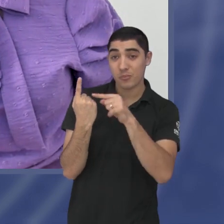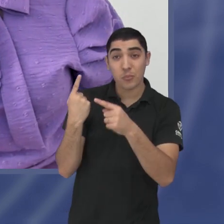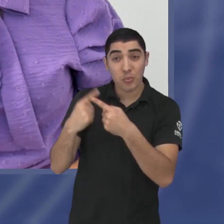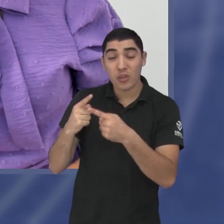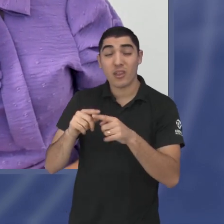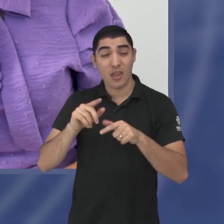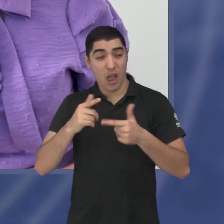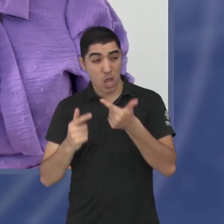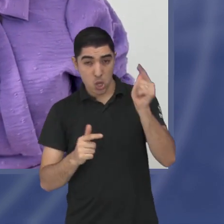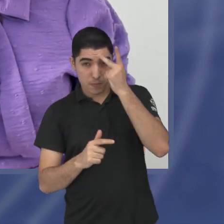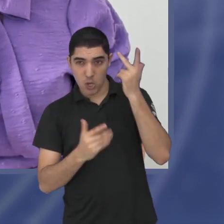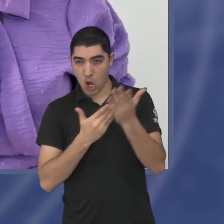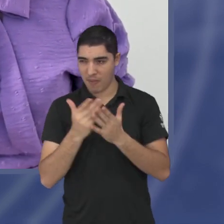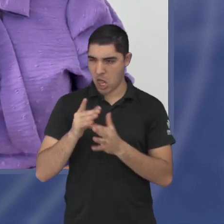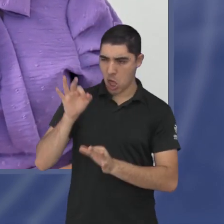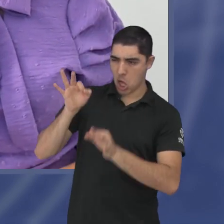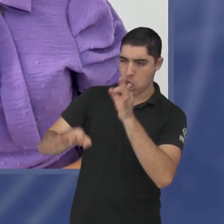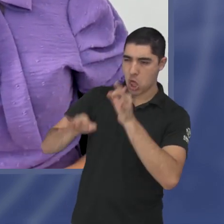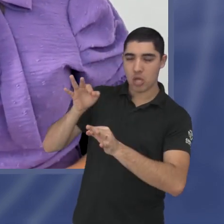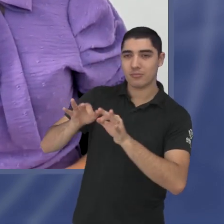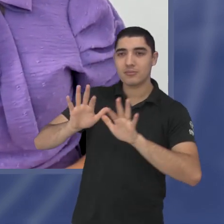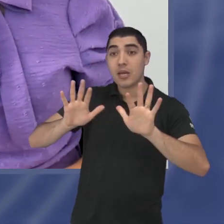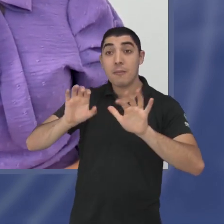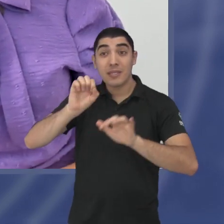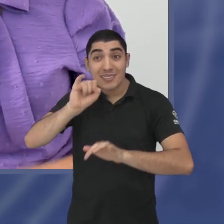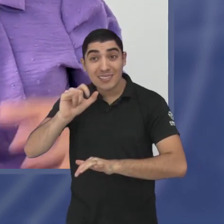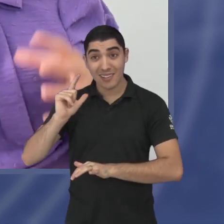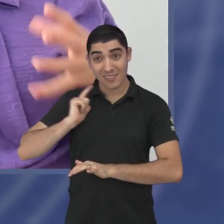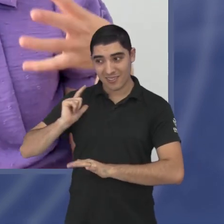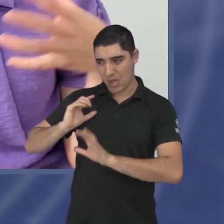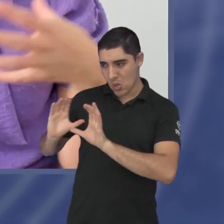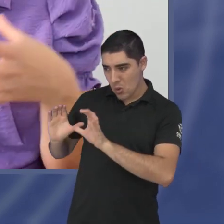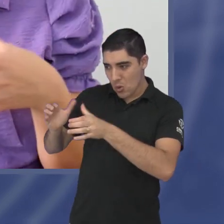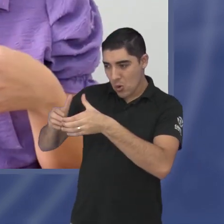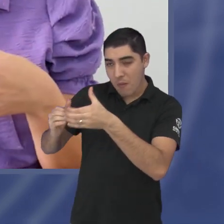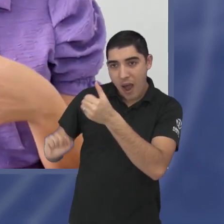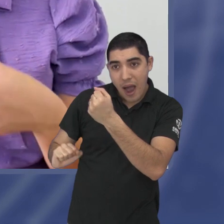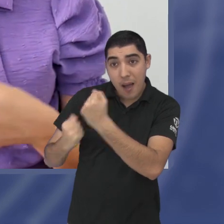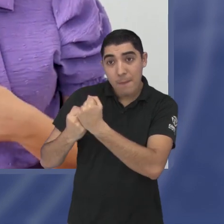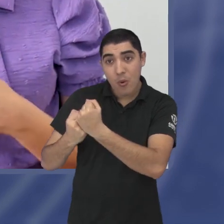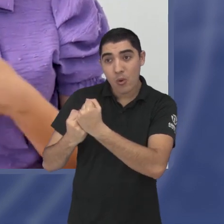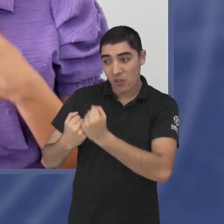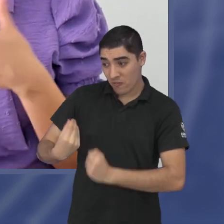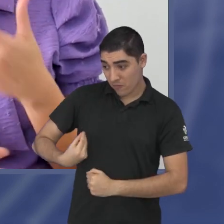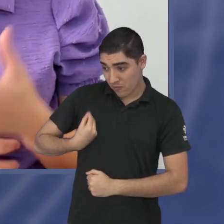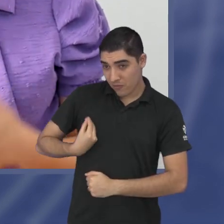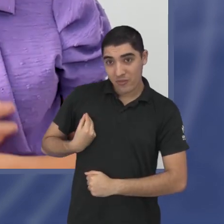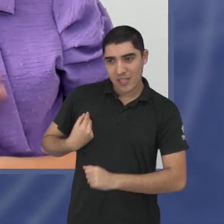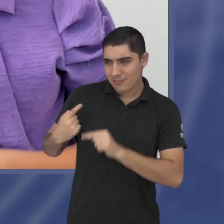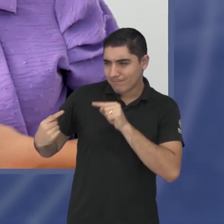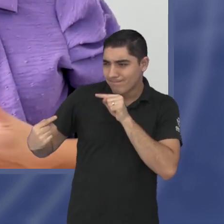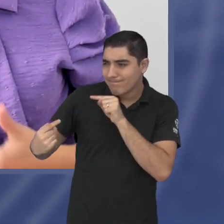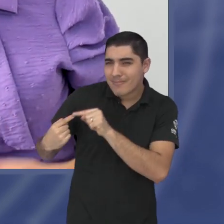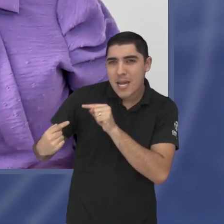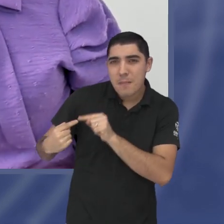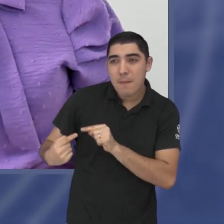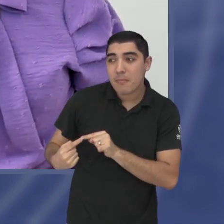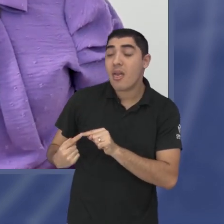muitas vezes vem os julgamentos, mas a gente, buscando essa rede de apoio próxima às nossas realidades,